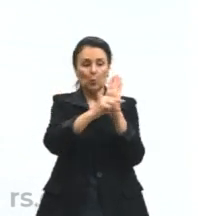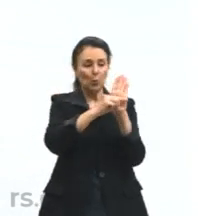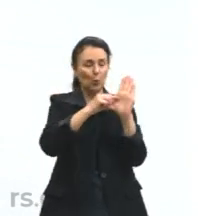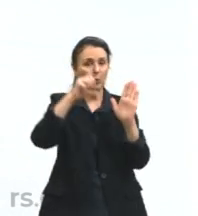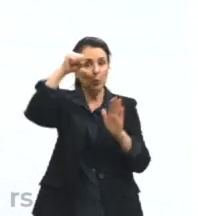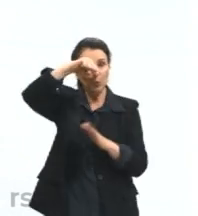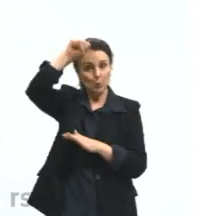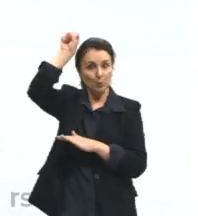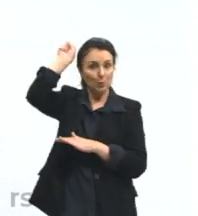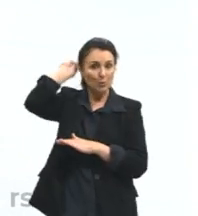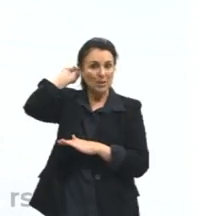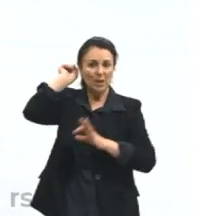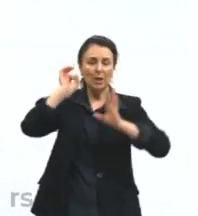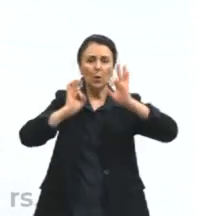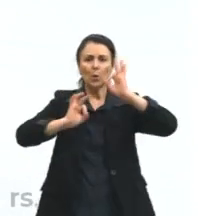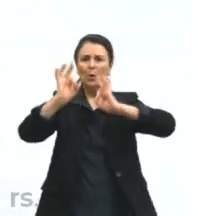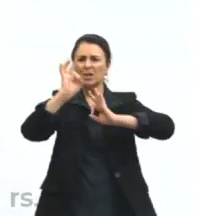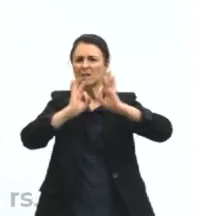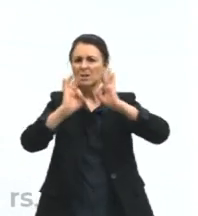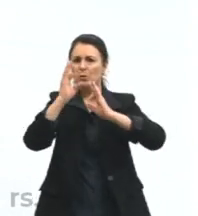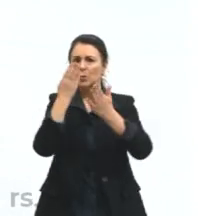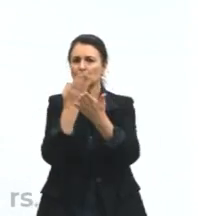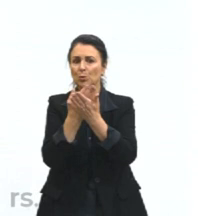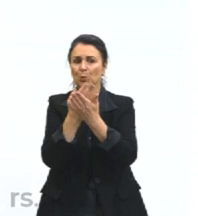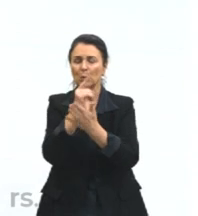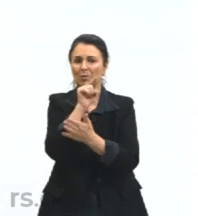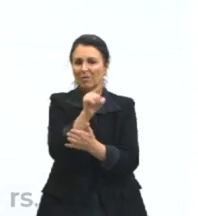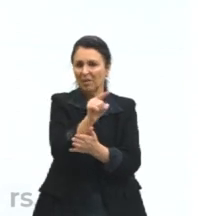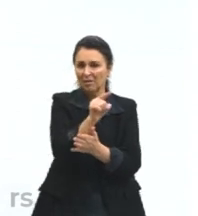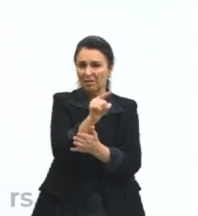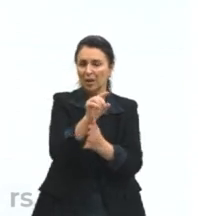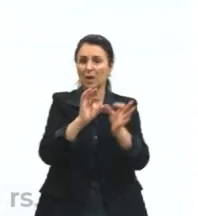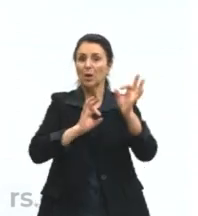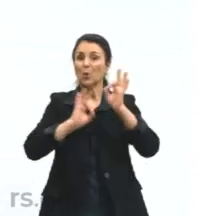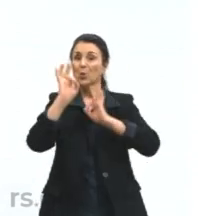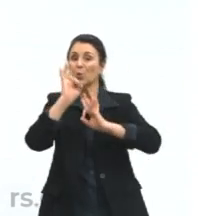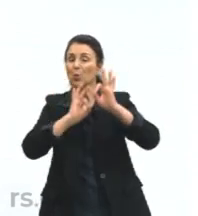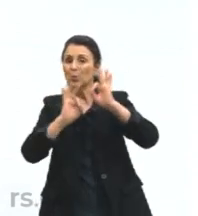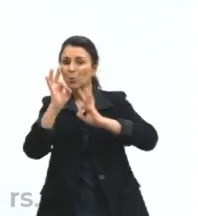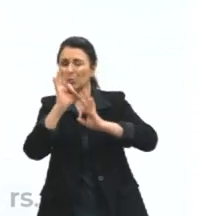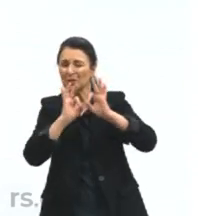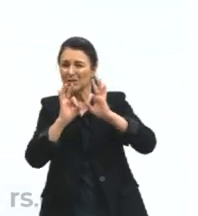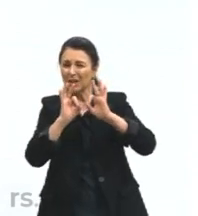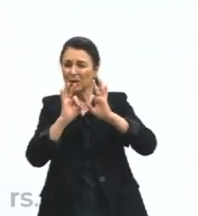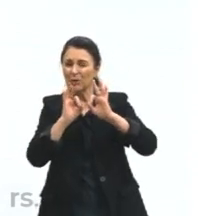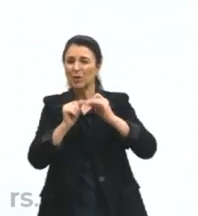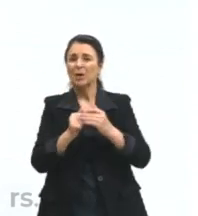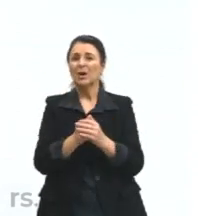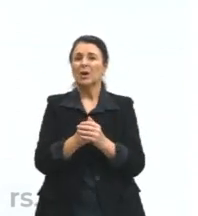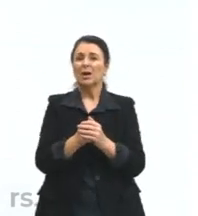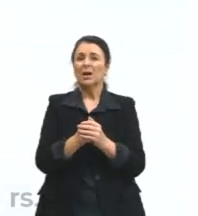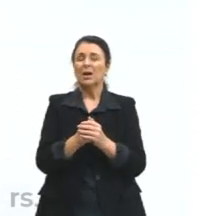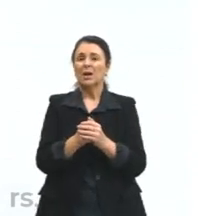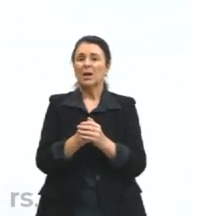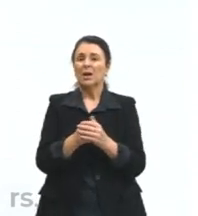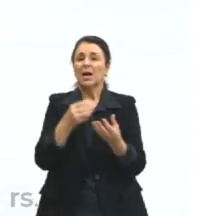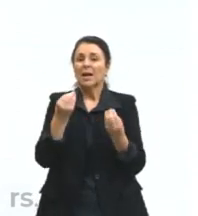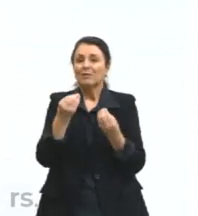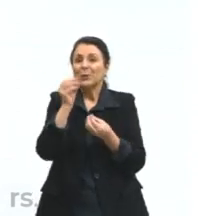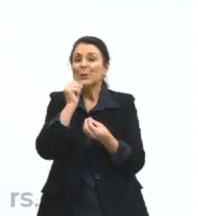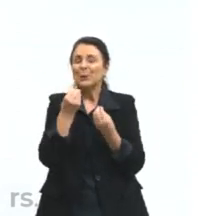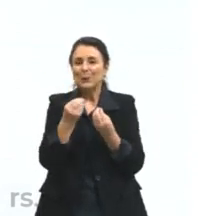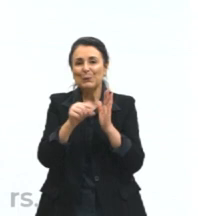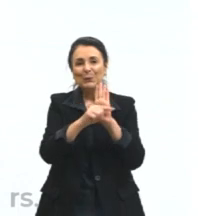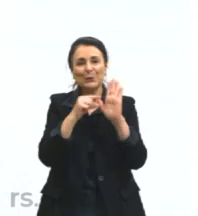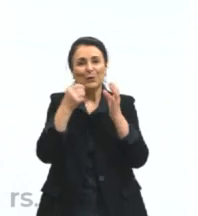organizar os estudos dele, organizar a organização, ótimo, organizar